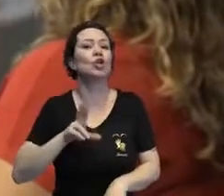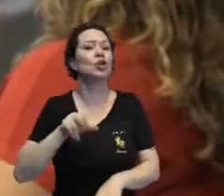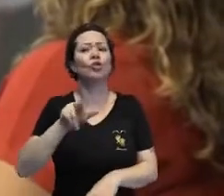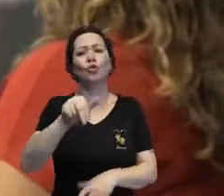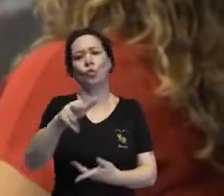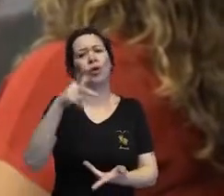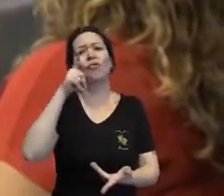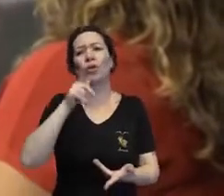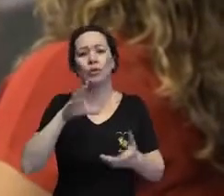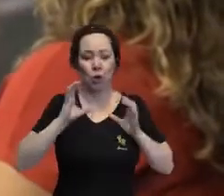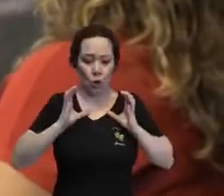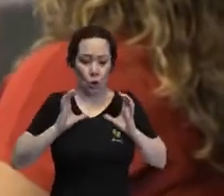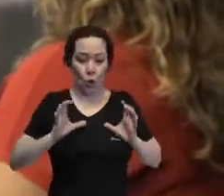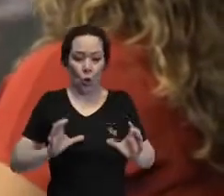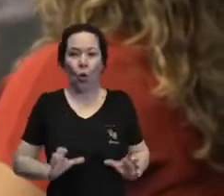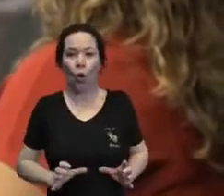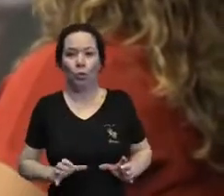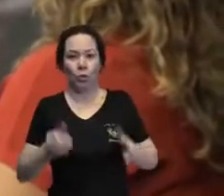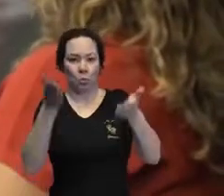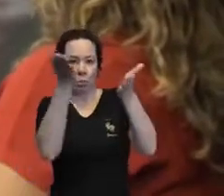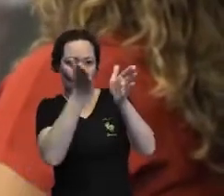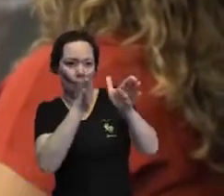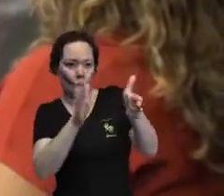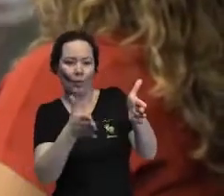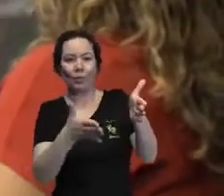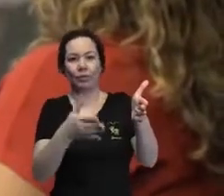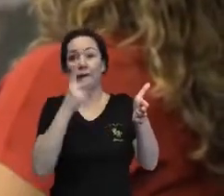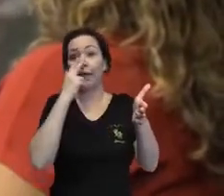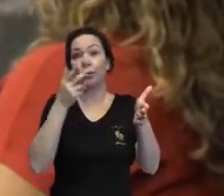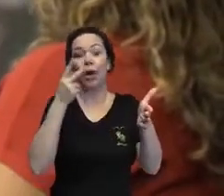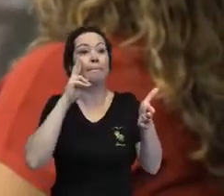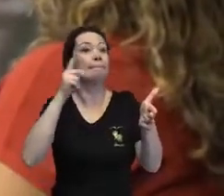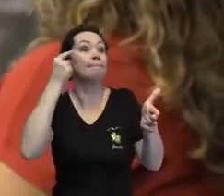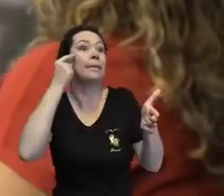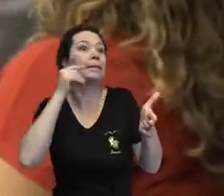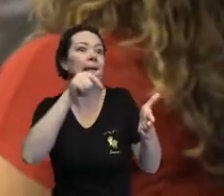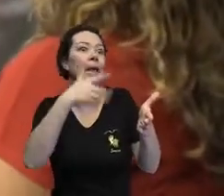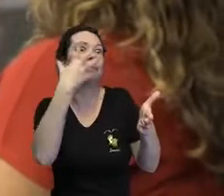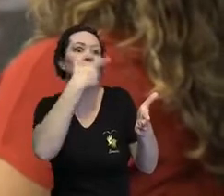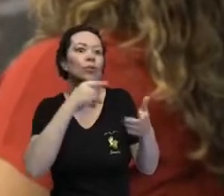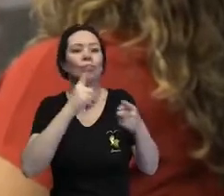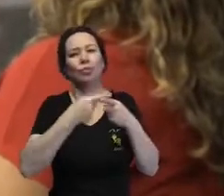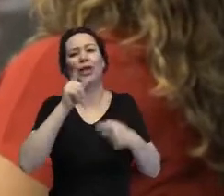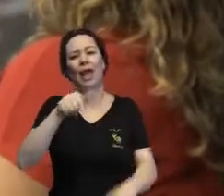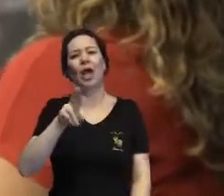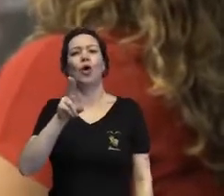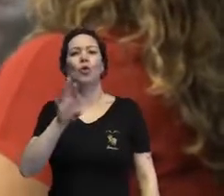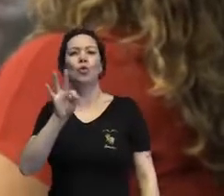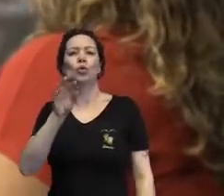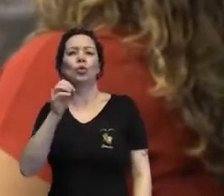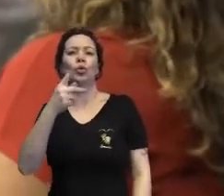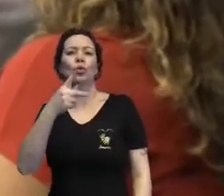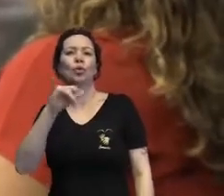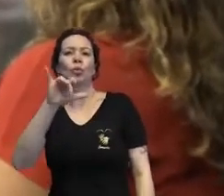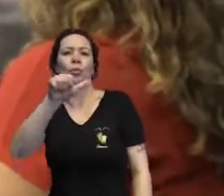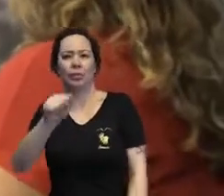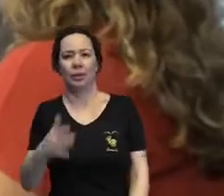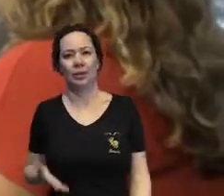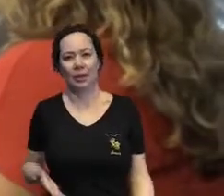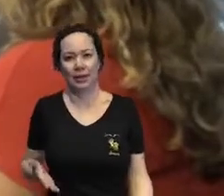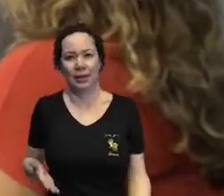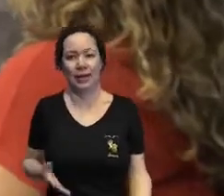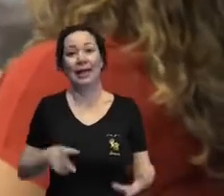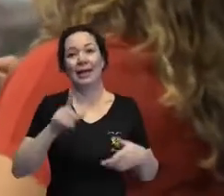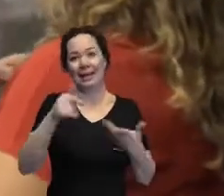em corpos que se acham, que se dizem corpos atraentes assim. Porque isso é uma utopia, certo? E o que atrai um, não atrai outro.